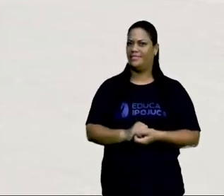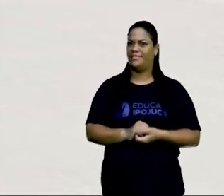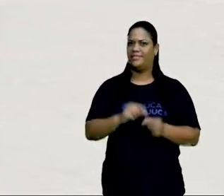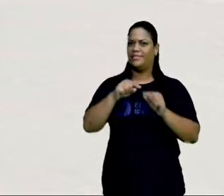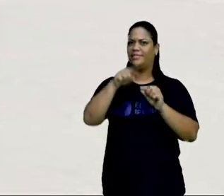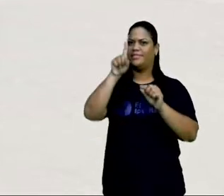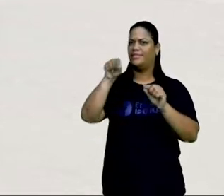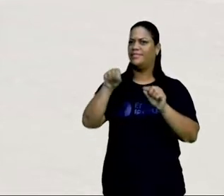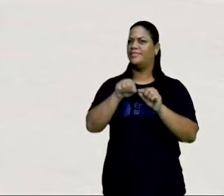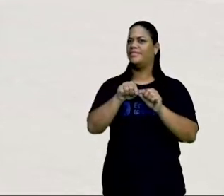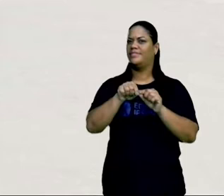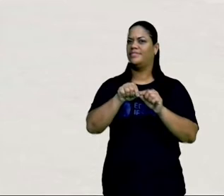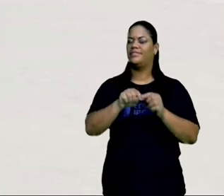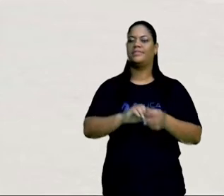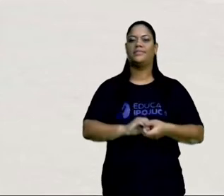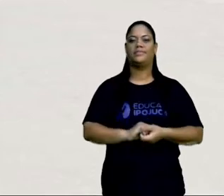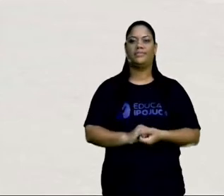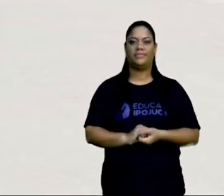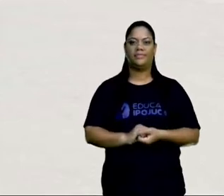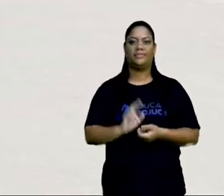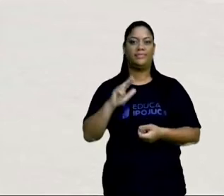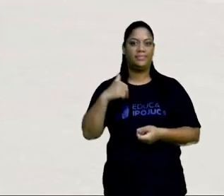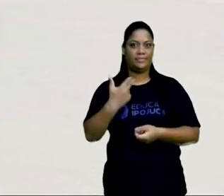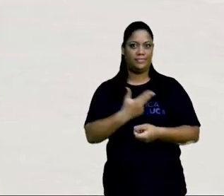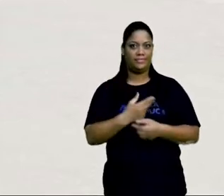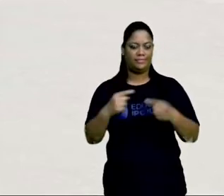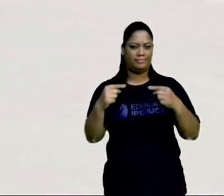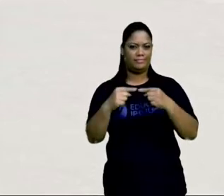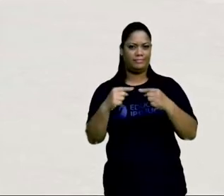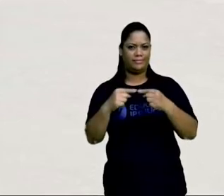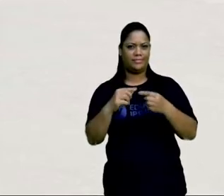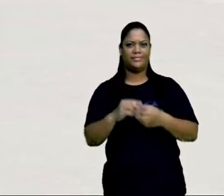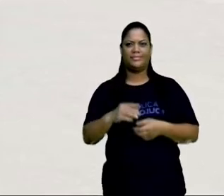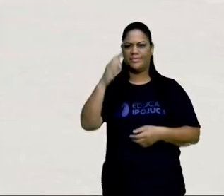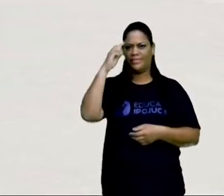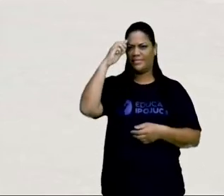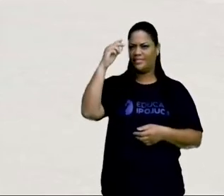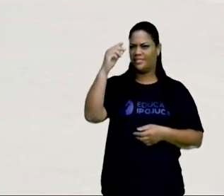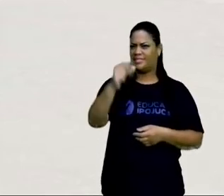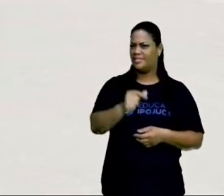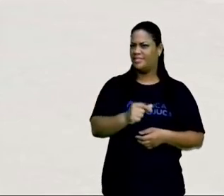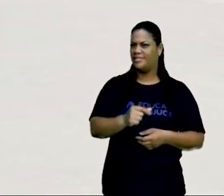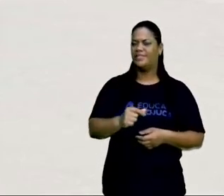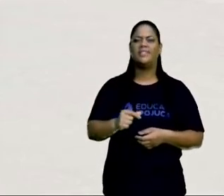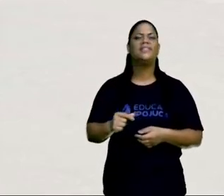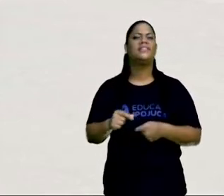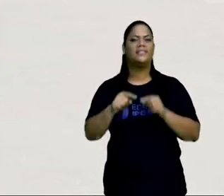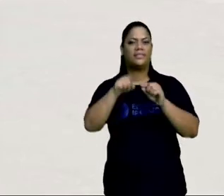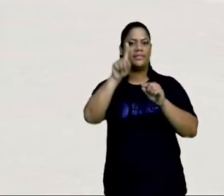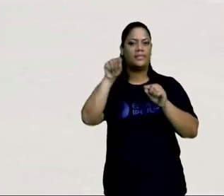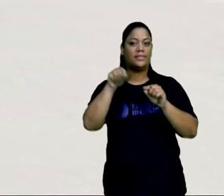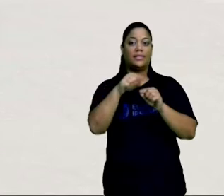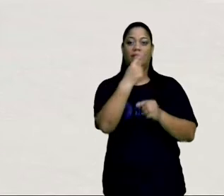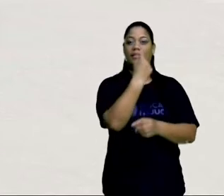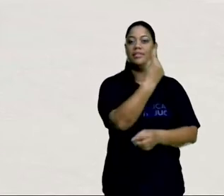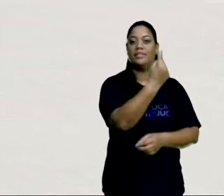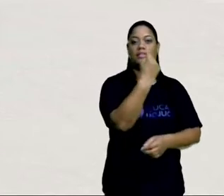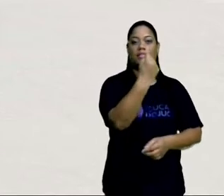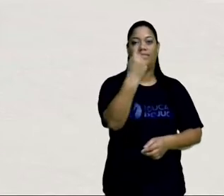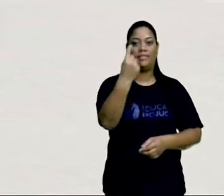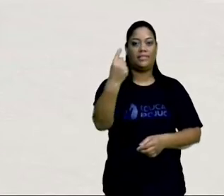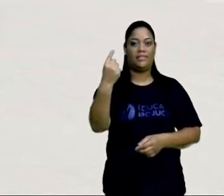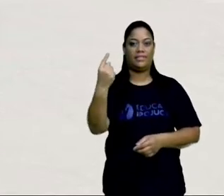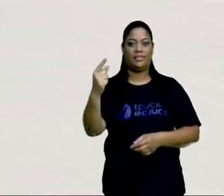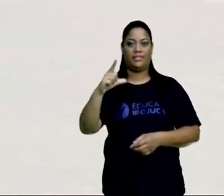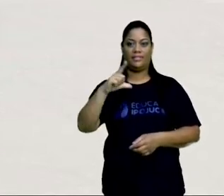A gente quer logo relacionar a ideia que esses 25 quadrados, cada um desses quadradinhos